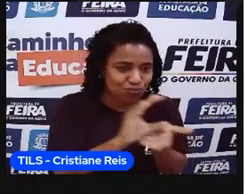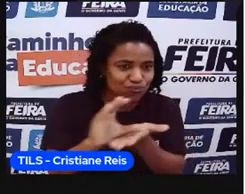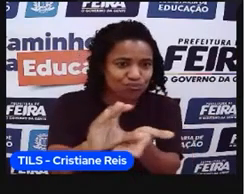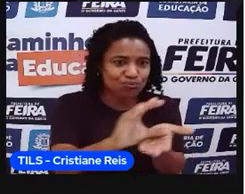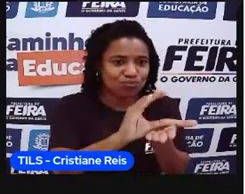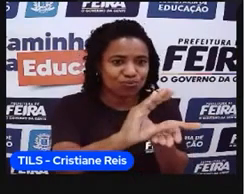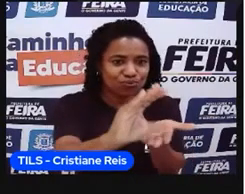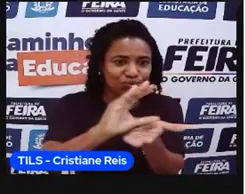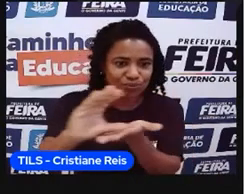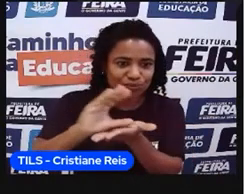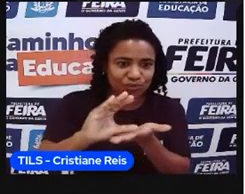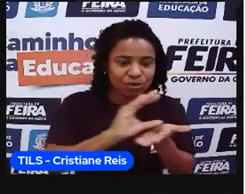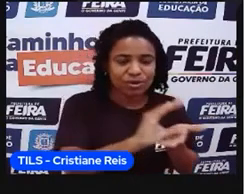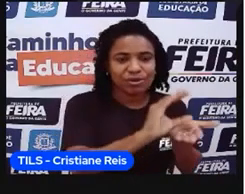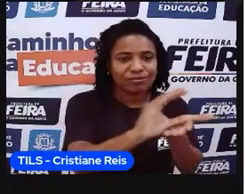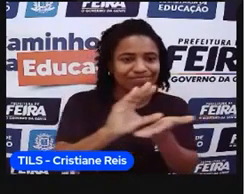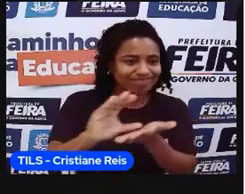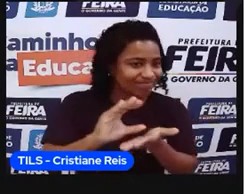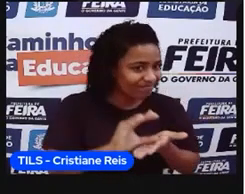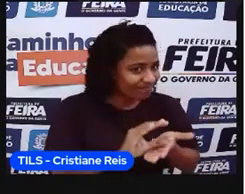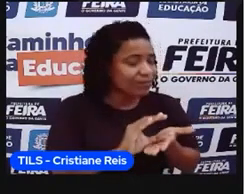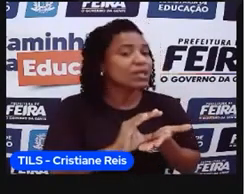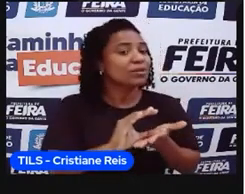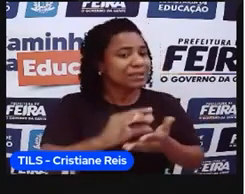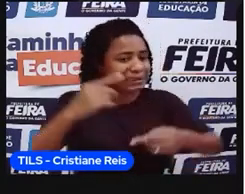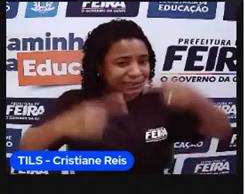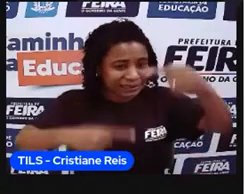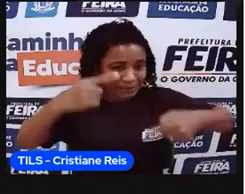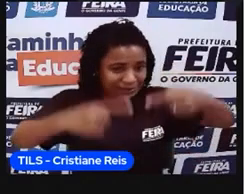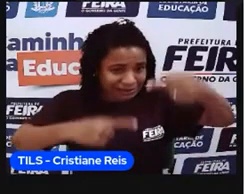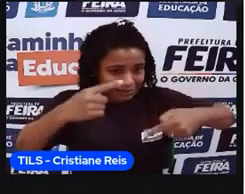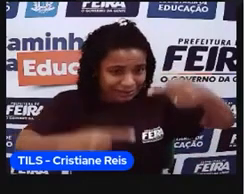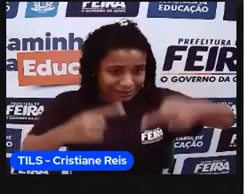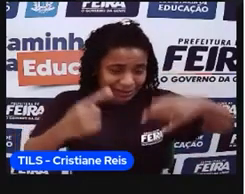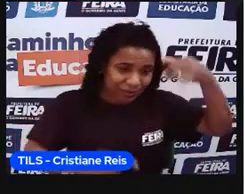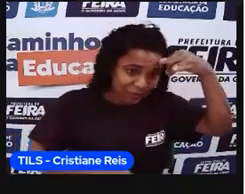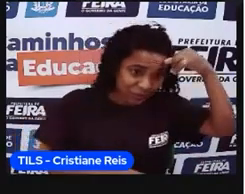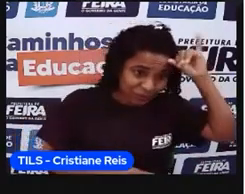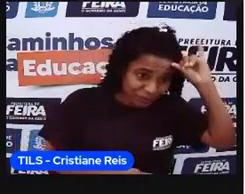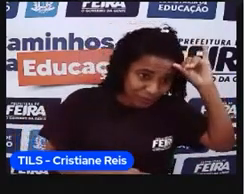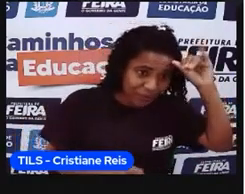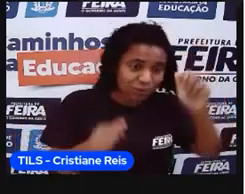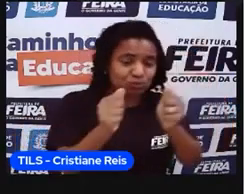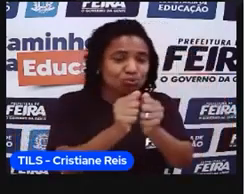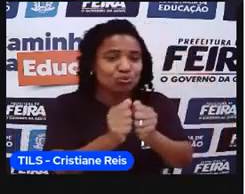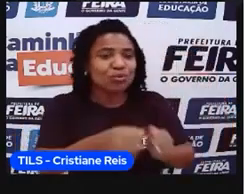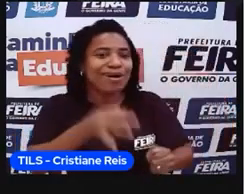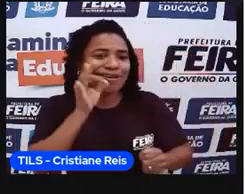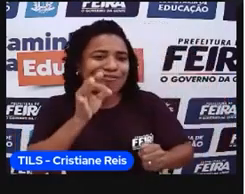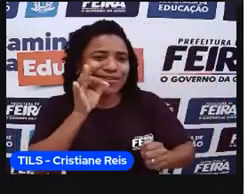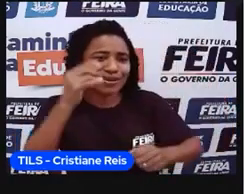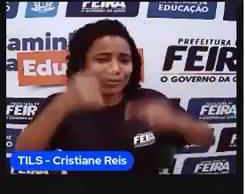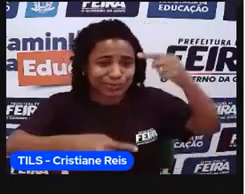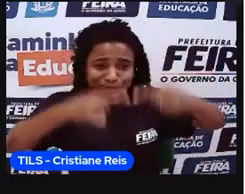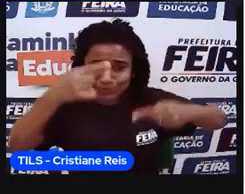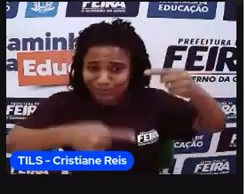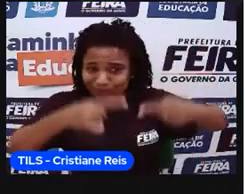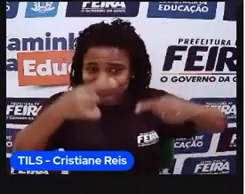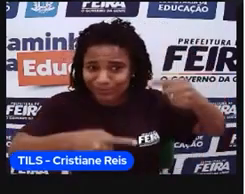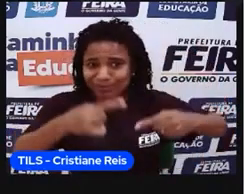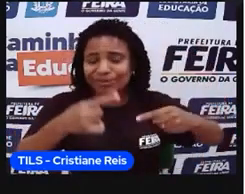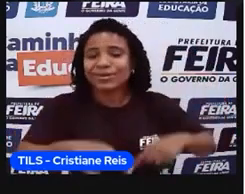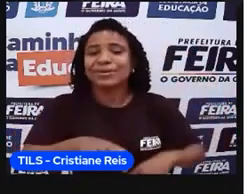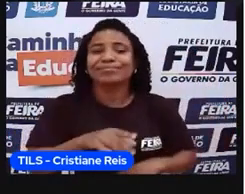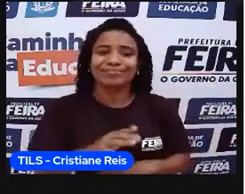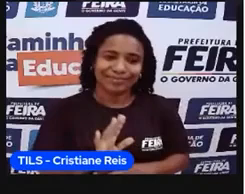processo de revolução, isso não foi muito, digamos assim, uma relação muito tranquila, foi muito conflituosa isso, né, que você já deve ter